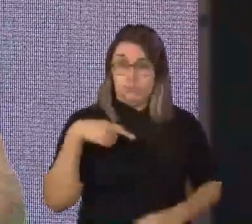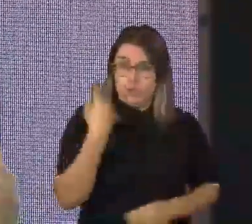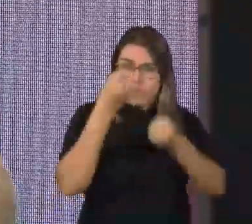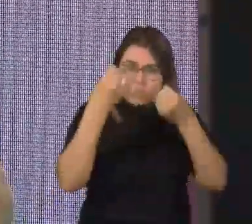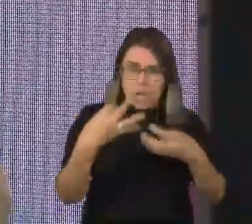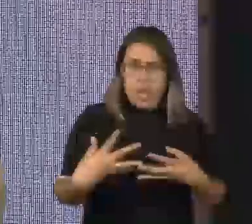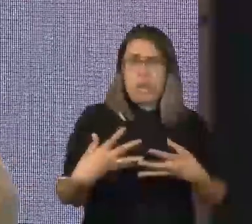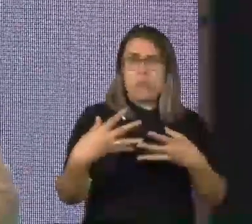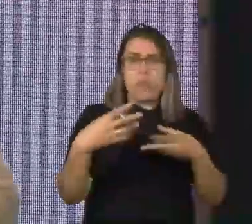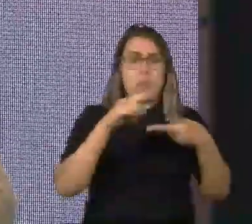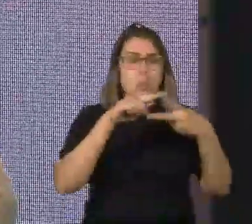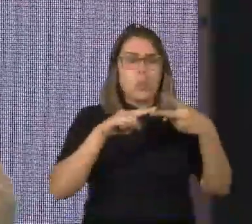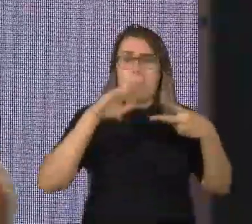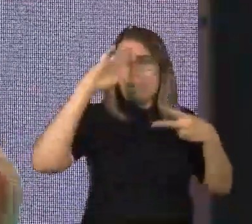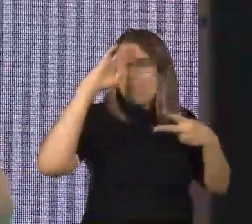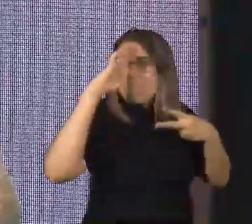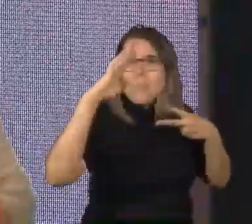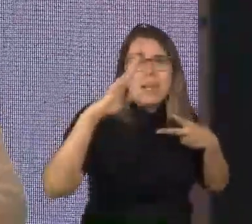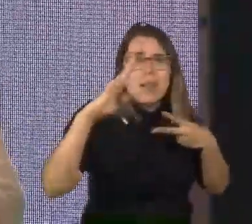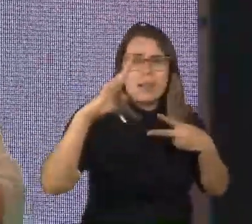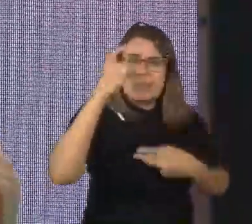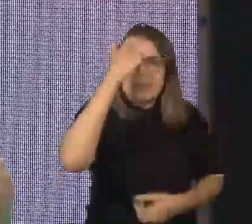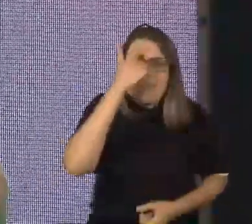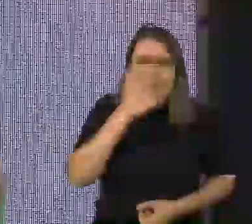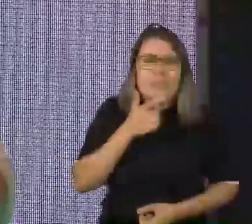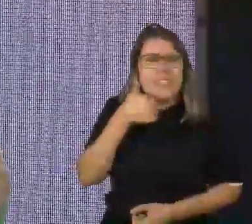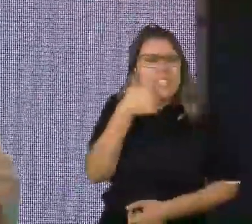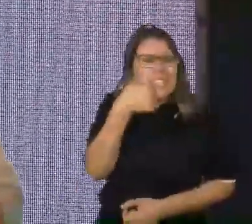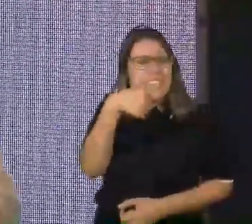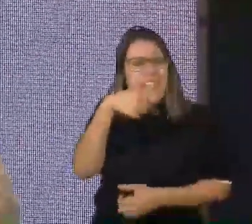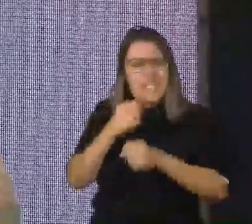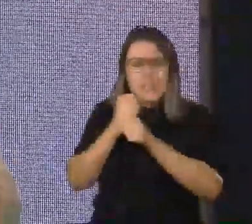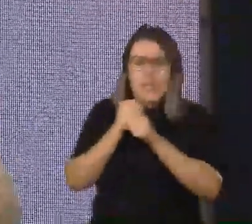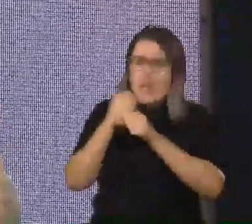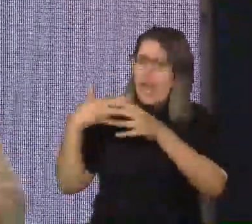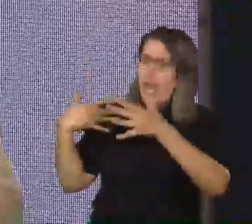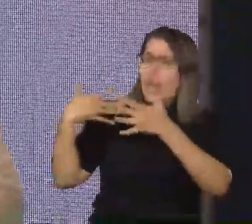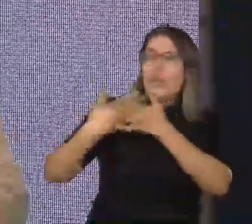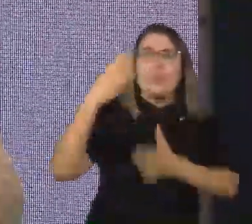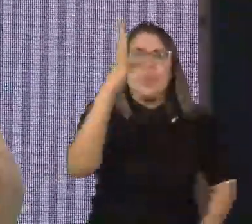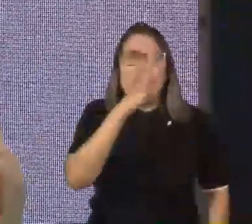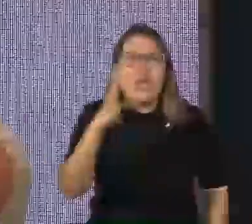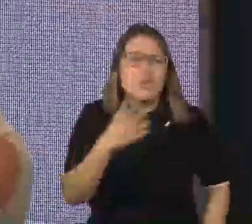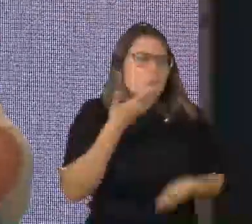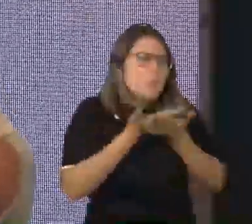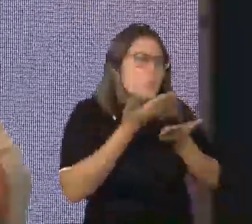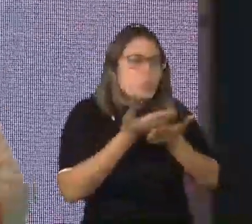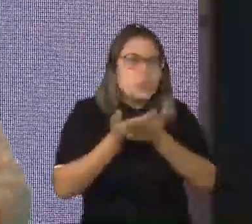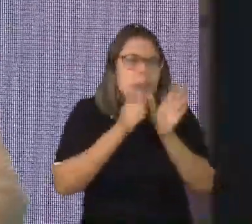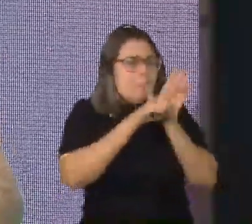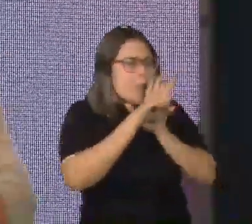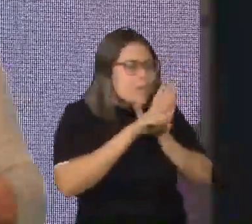ao longo de 25 anos de caminho, de estrada, e 17 anos viajando por esse Brasil, trabalhamos com várias